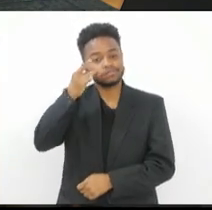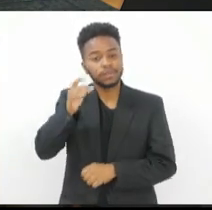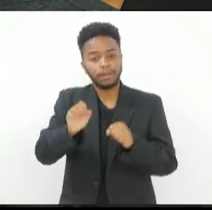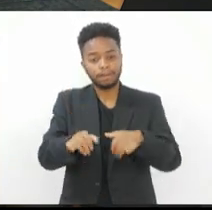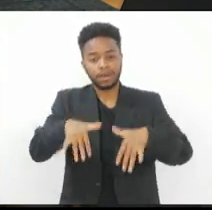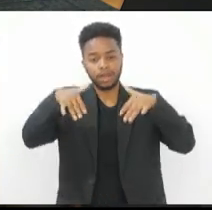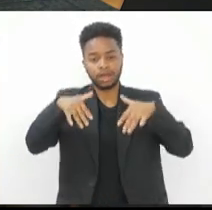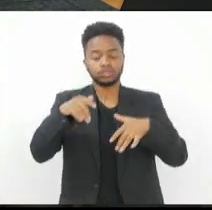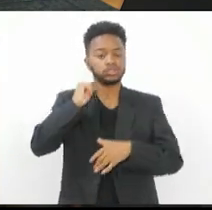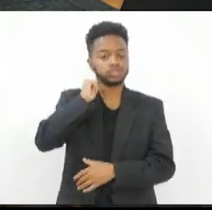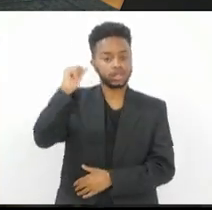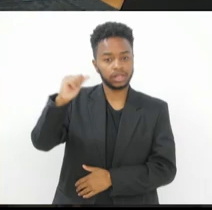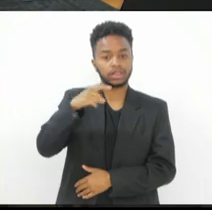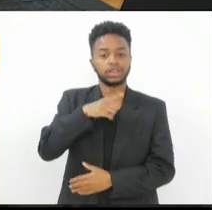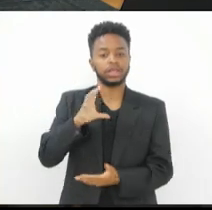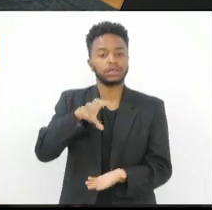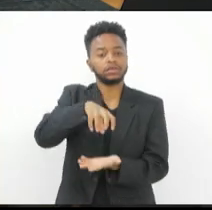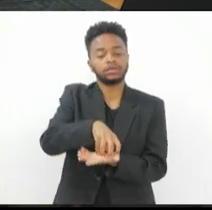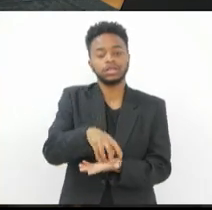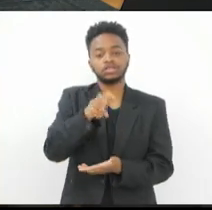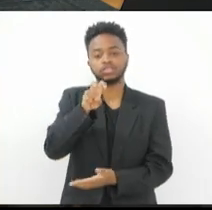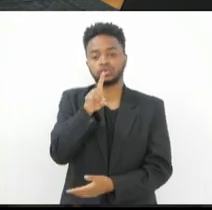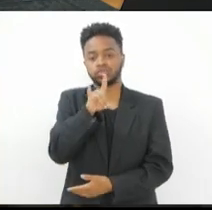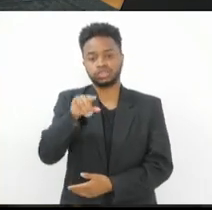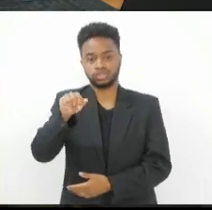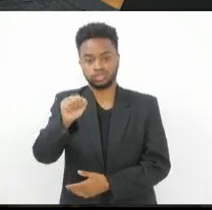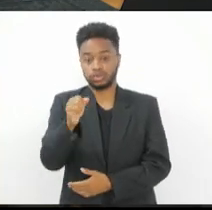sede dos cinco dias do evento. Bom dia, PV!